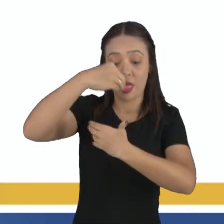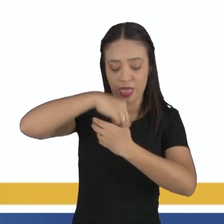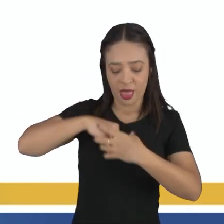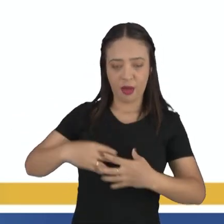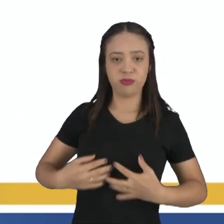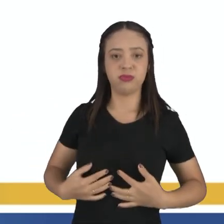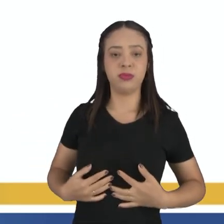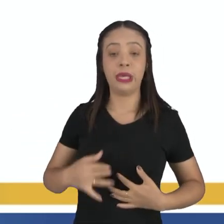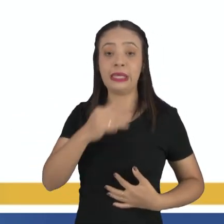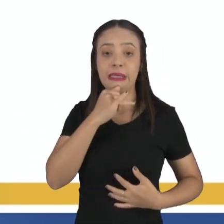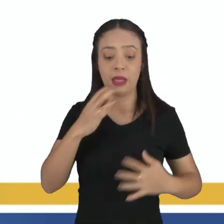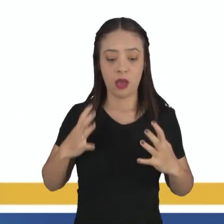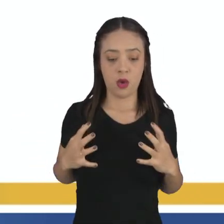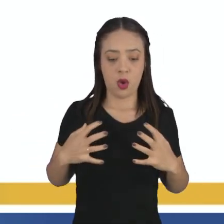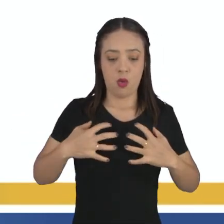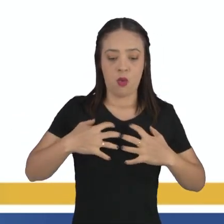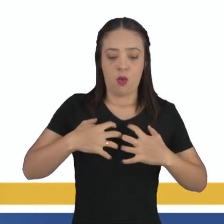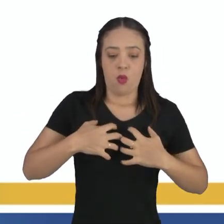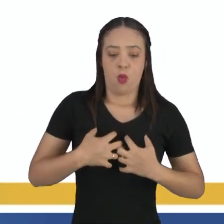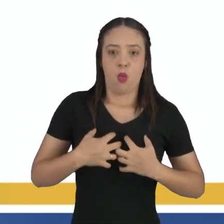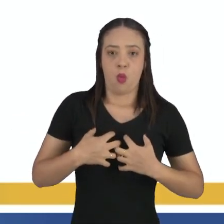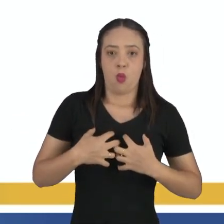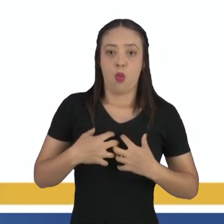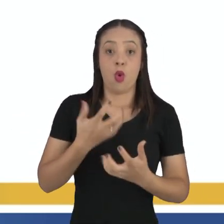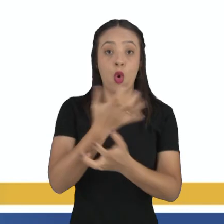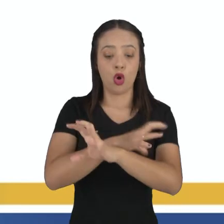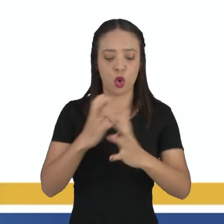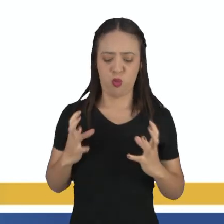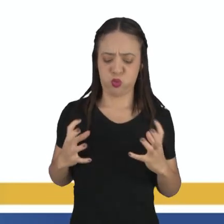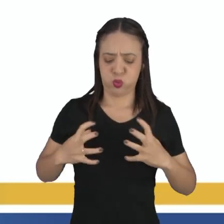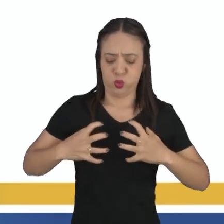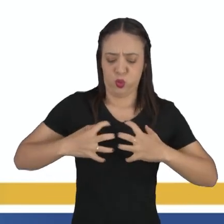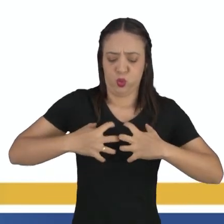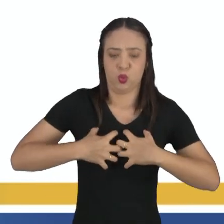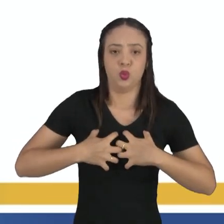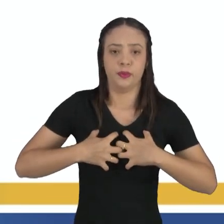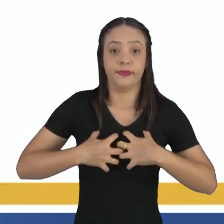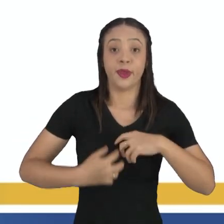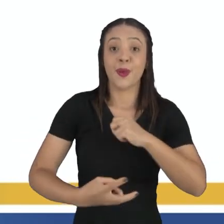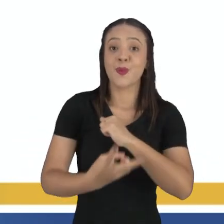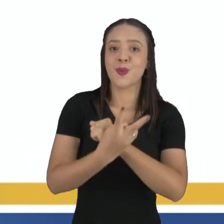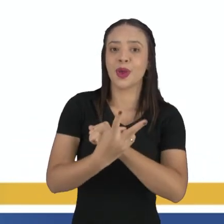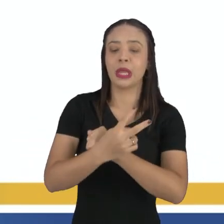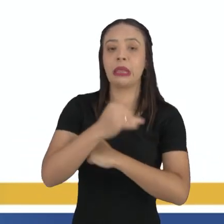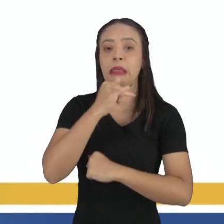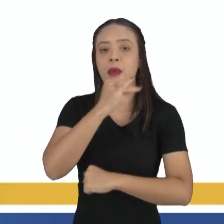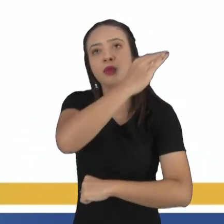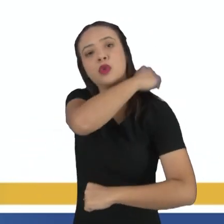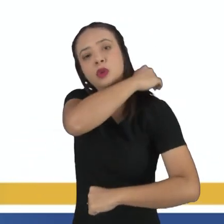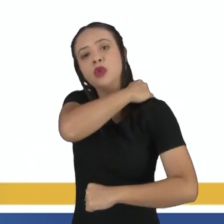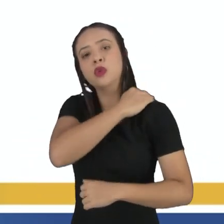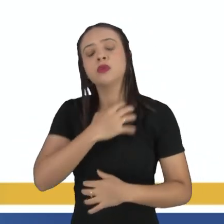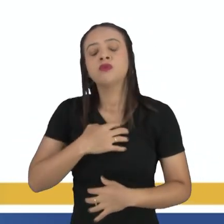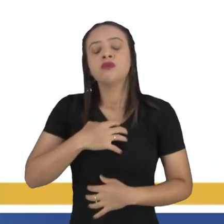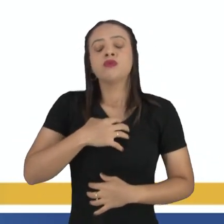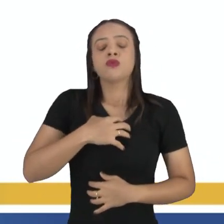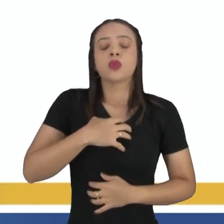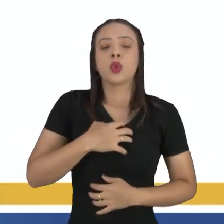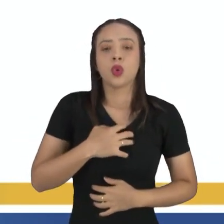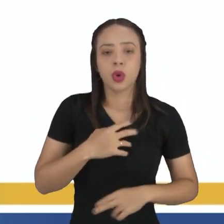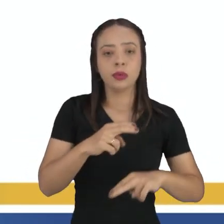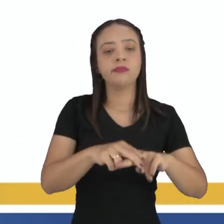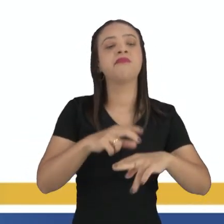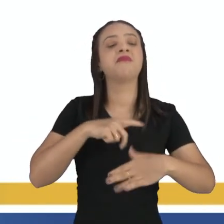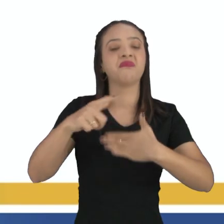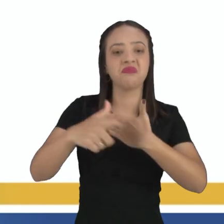caixa toráxica, né, que é um conjunto de ossos, vai proteger órgãos importantes como o pulmão, por exemplo. Então, tem essa função